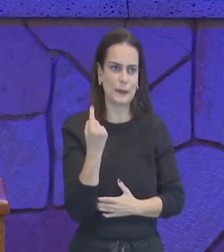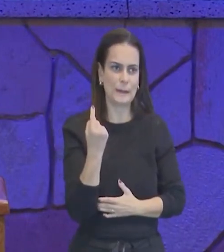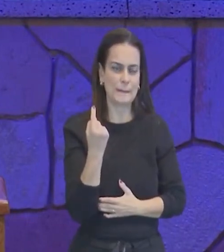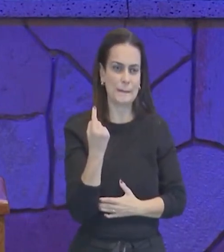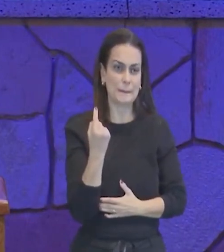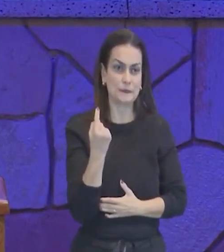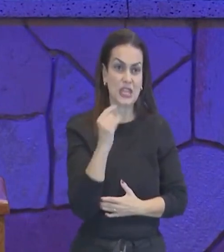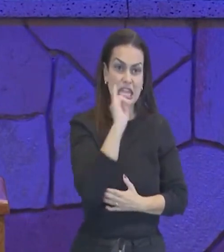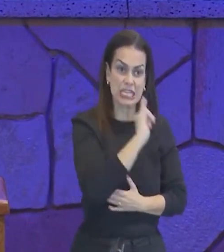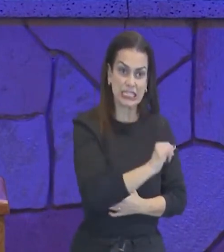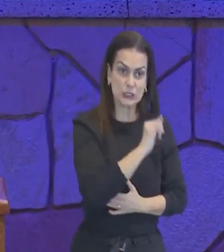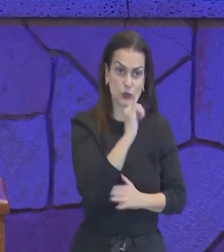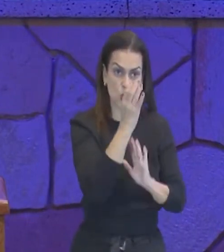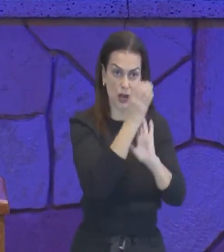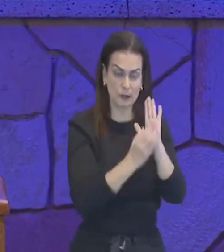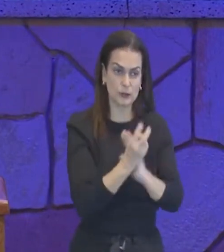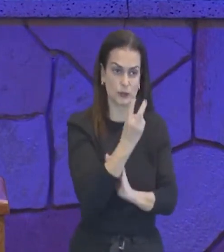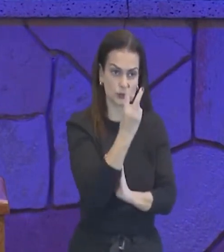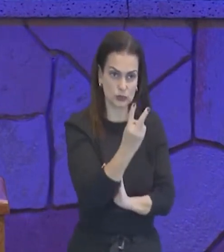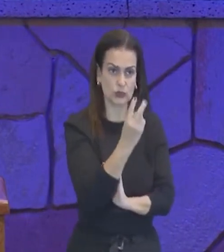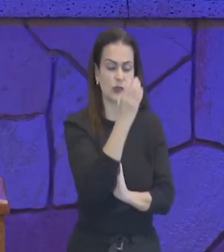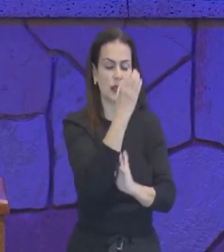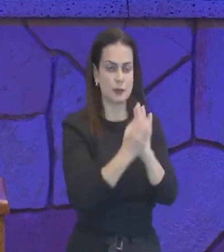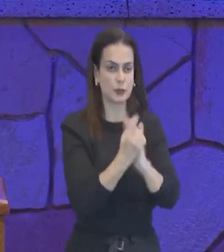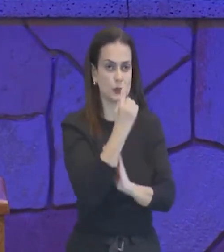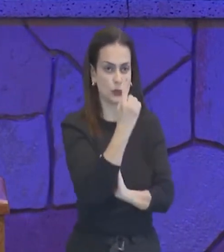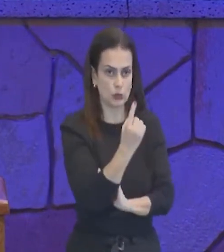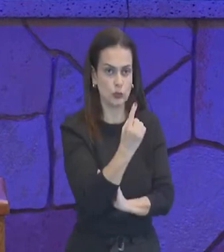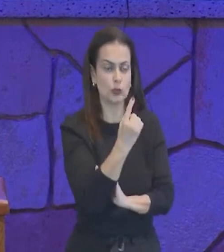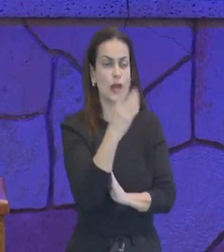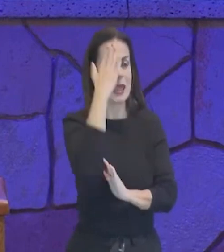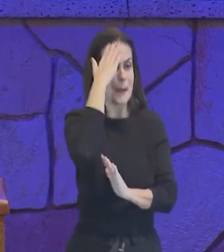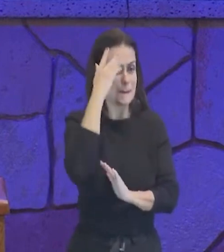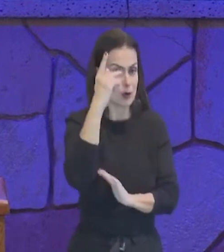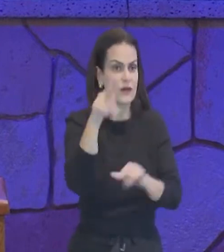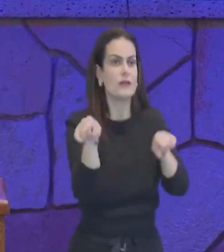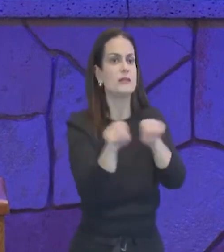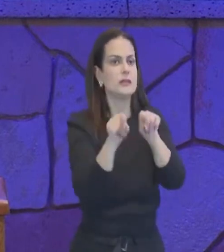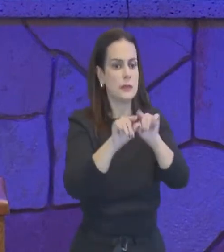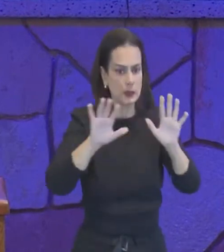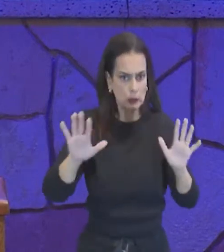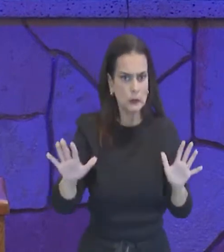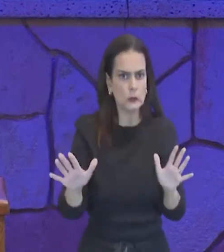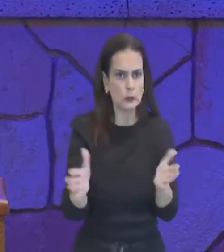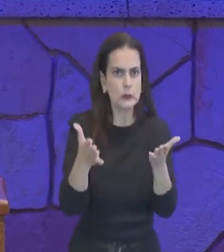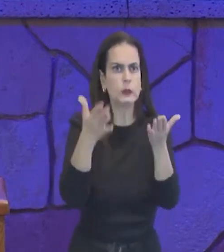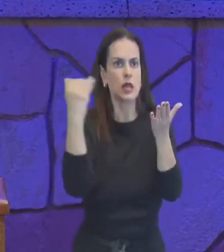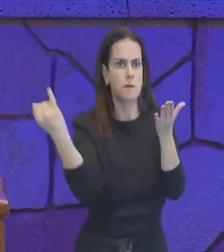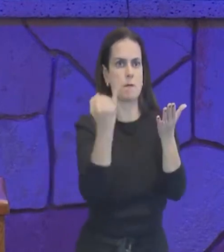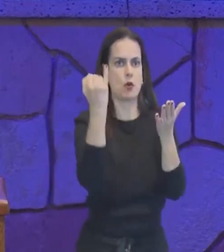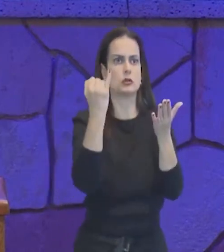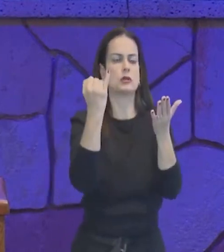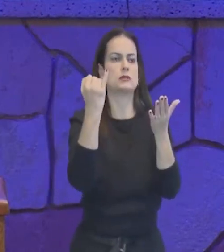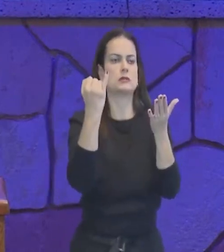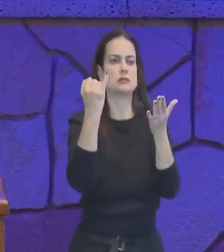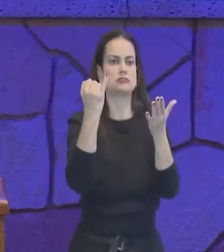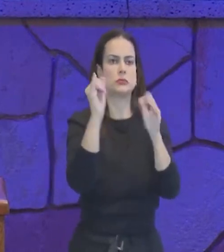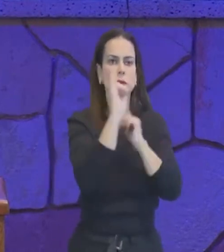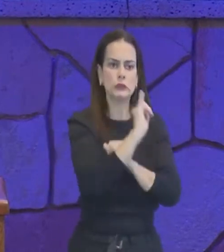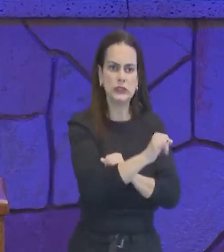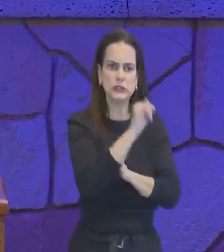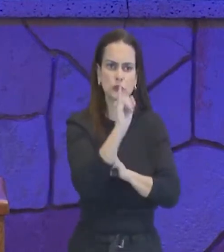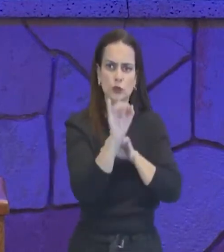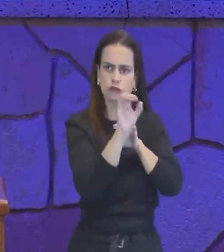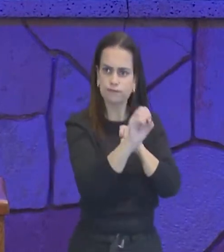A instrução do capítulo 2, do capítulo 1, e de provérbios, exaltando esta importância, da instrução,